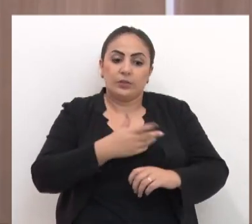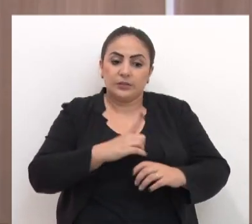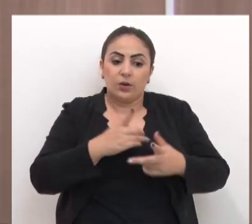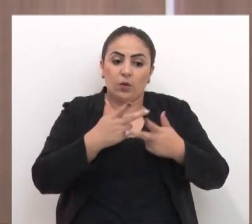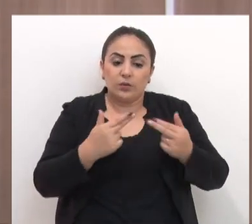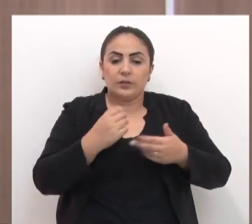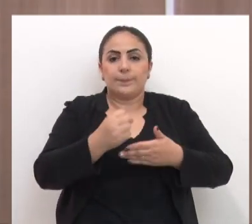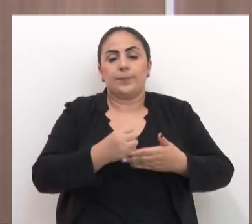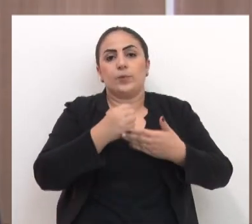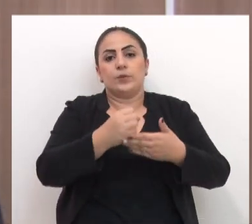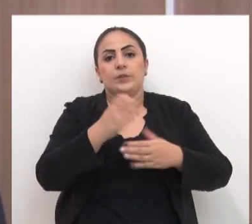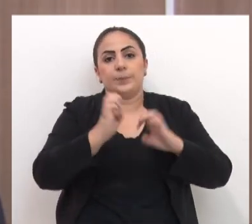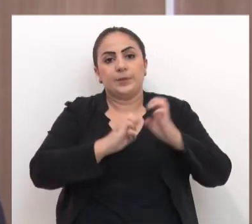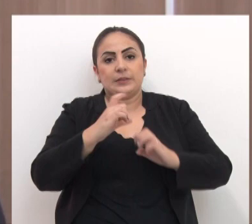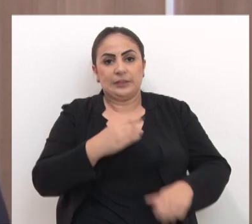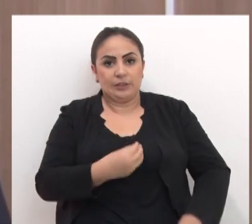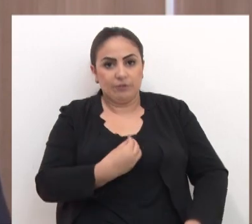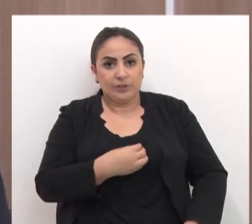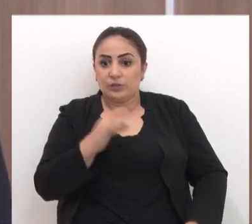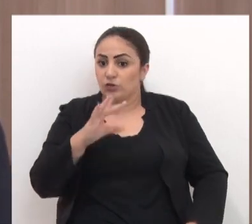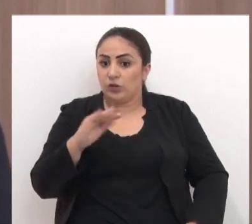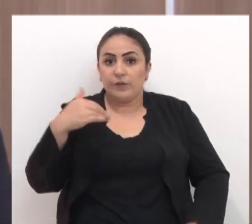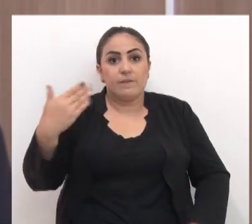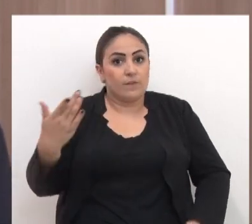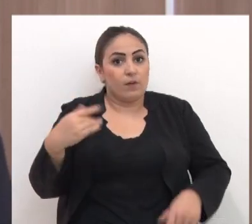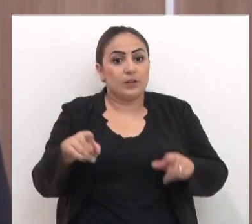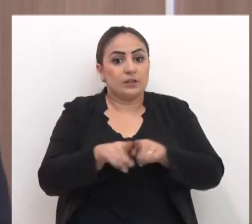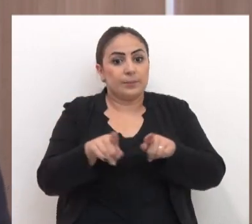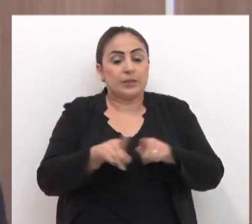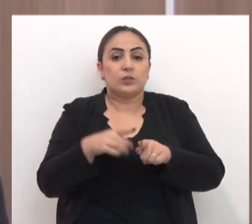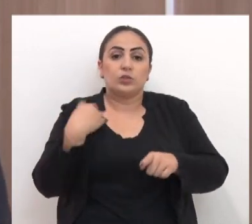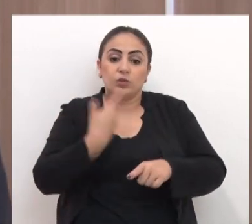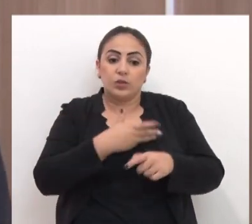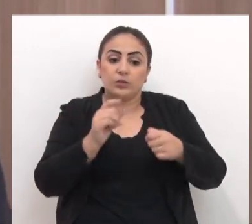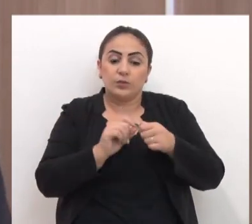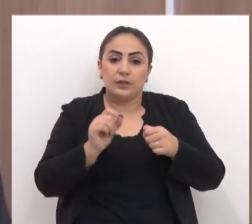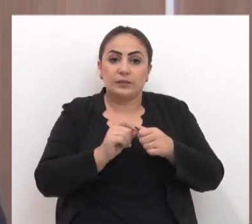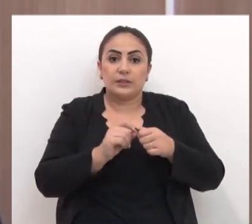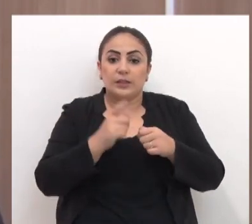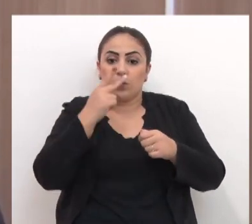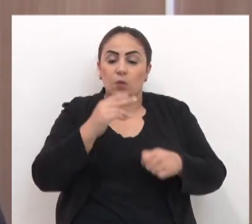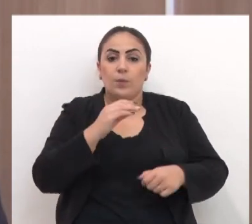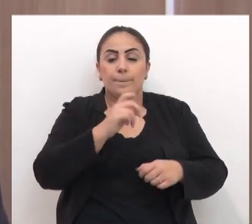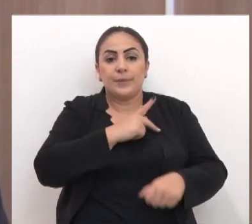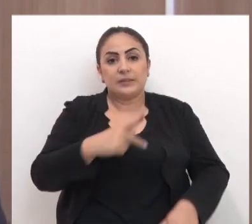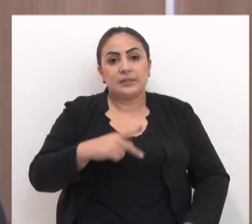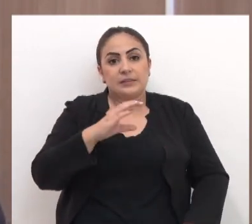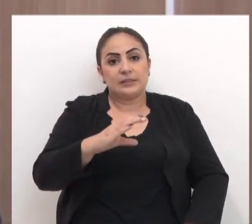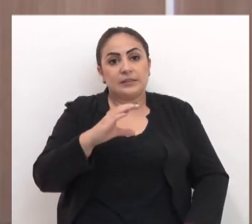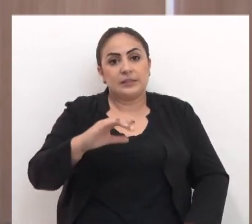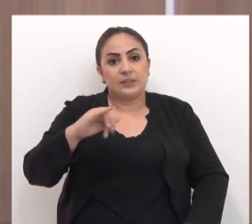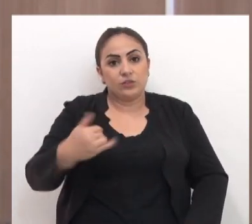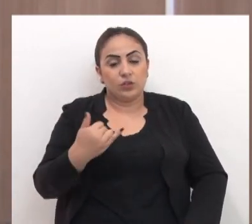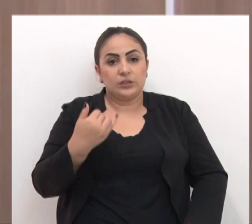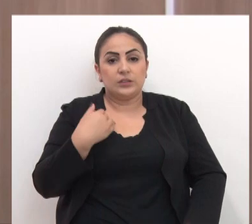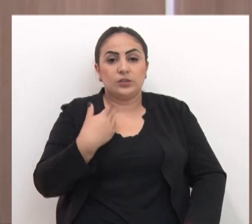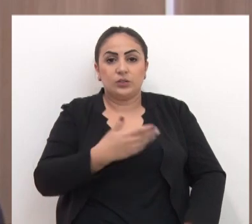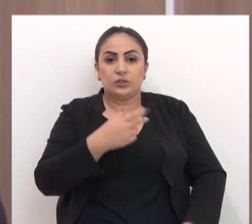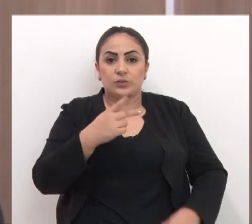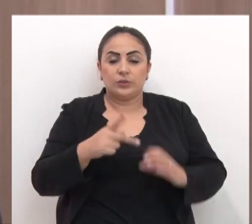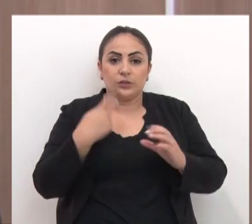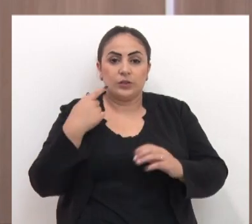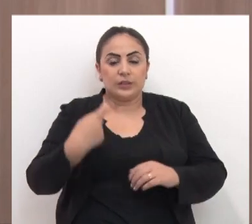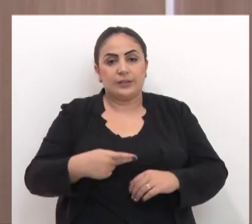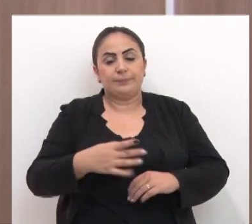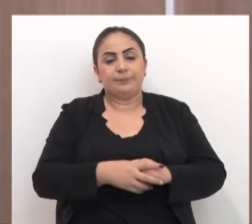nós temos que ser um mecanismo de apoio às empresas que aqui estão não só as que vêm de fora e é o que a gente vai fazer aqui como presidente da CCJ e